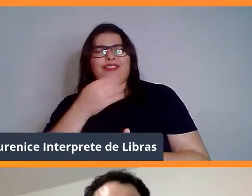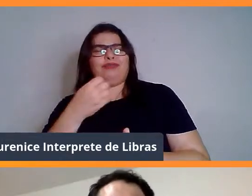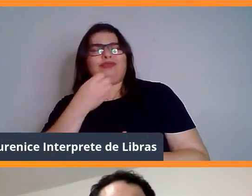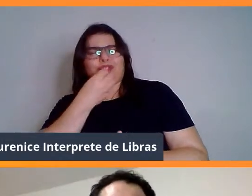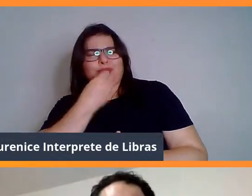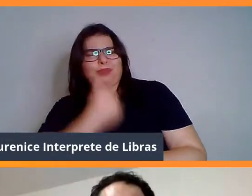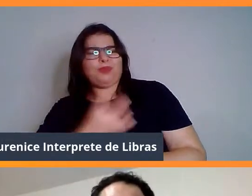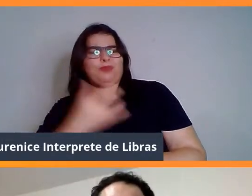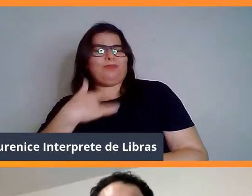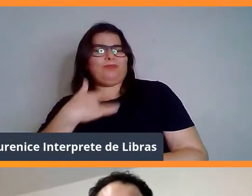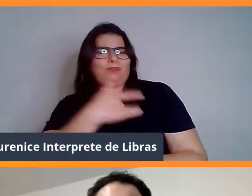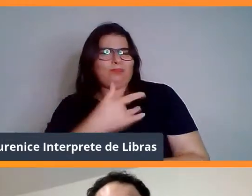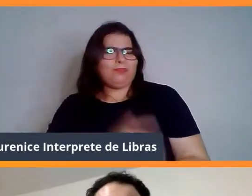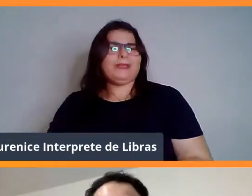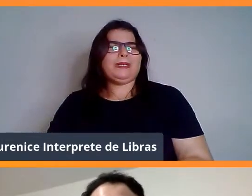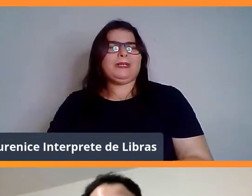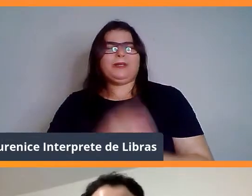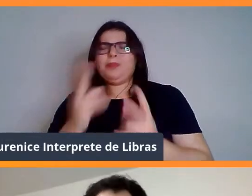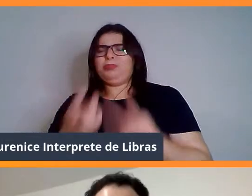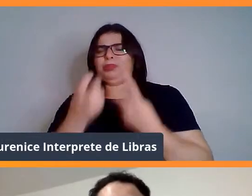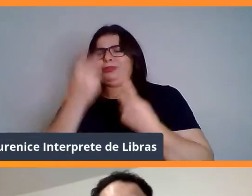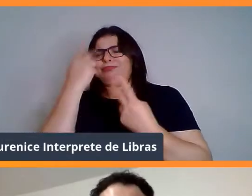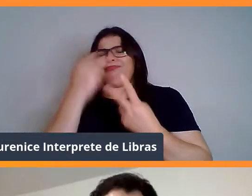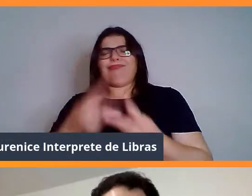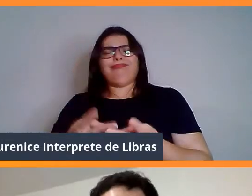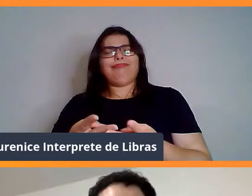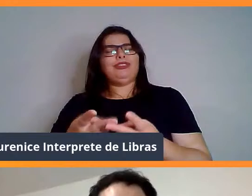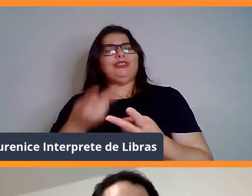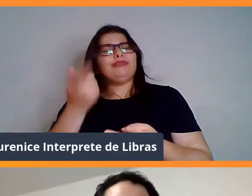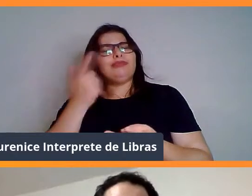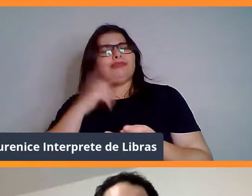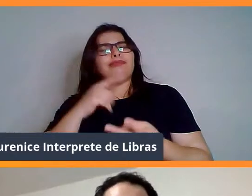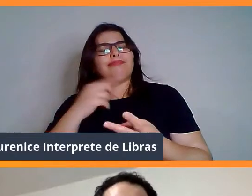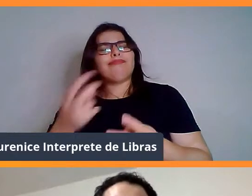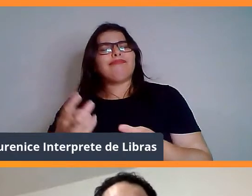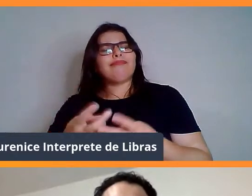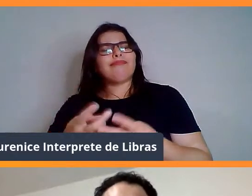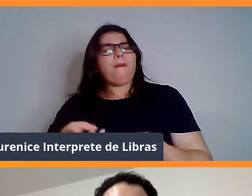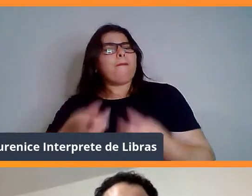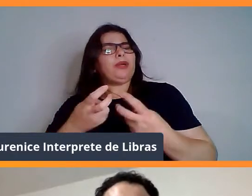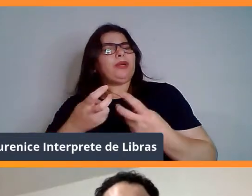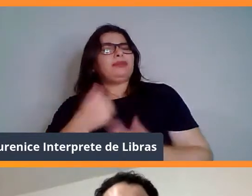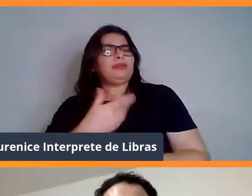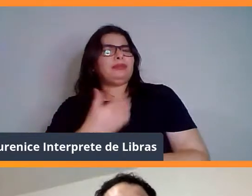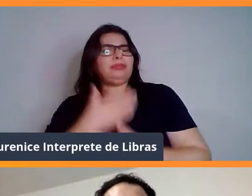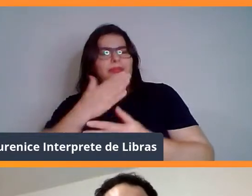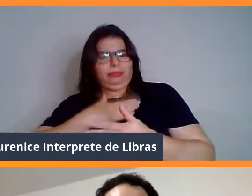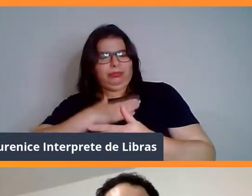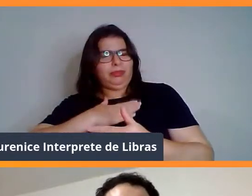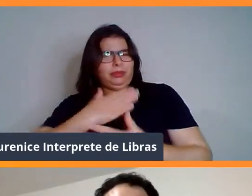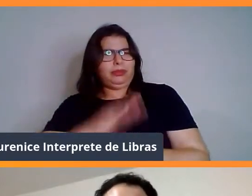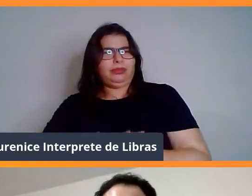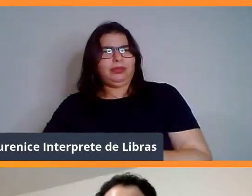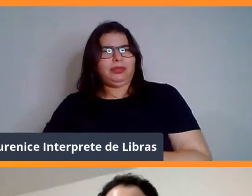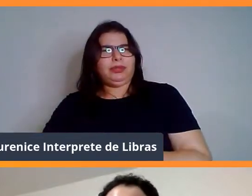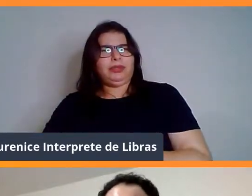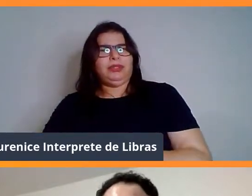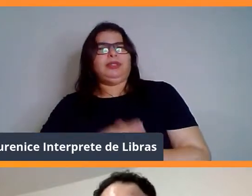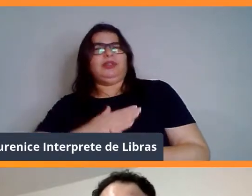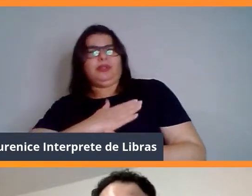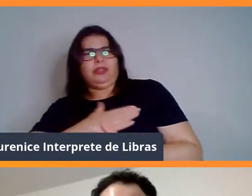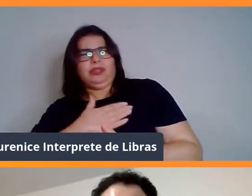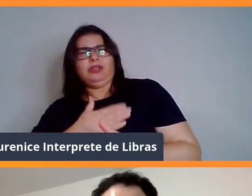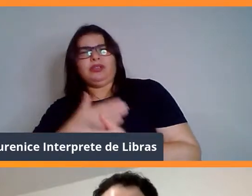em mim. E é o tipo de exercício que eu gosto de ir. Eu acho que isso é muito mais também daquilo que você falou em relação